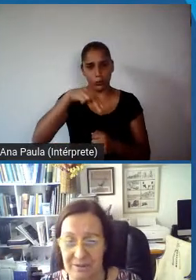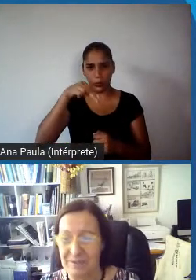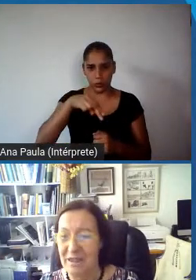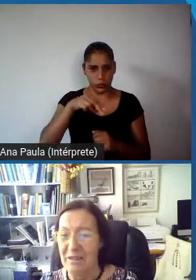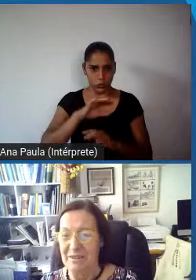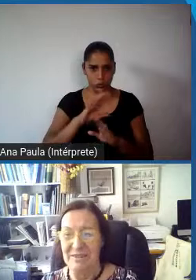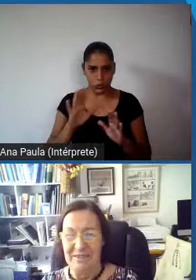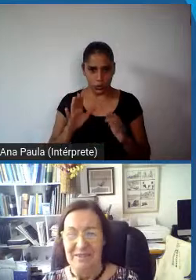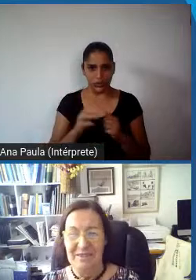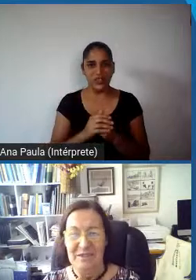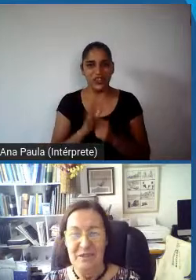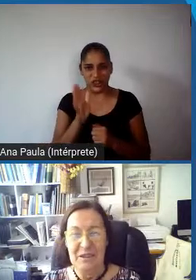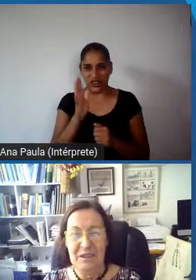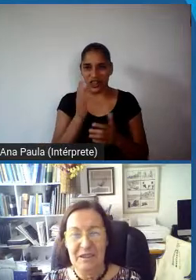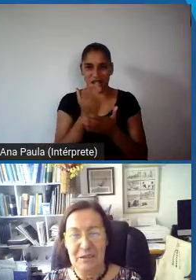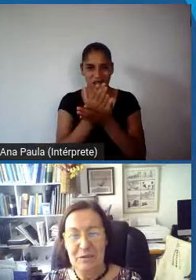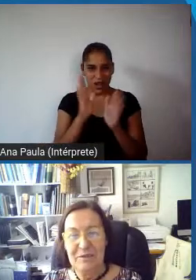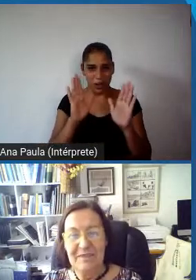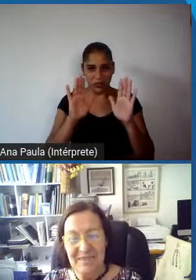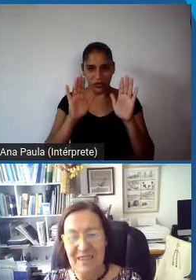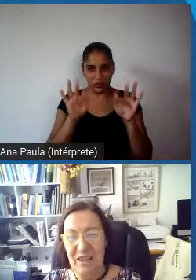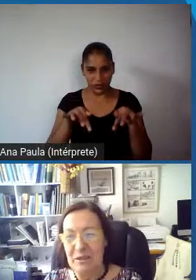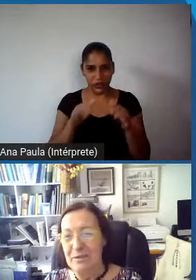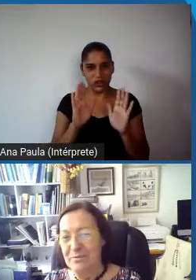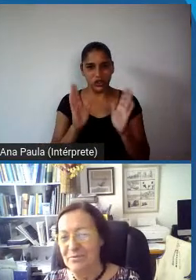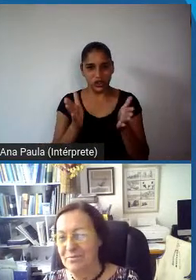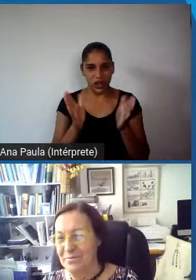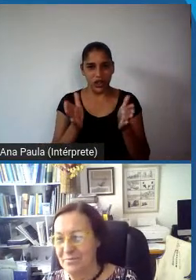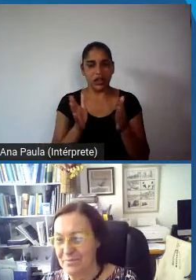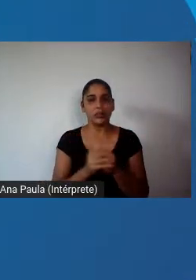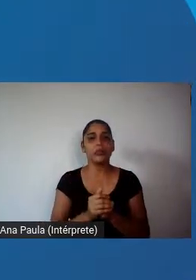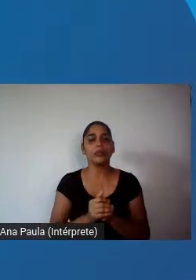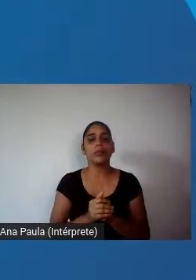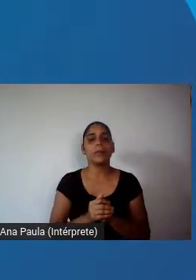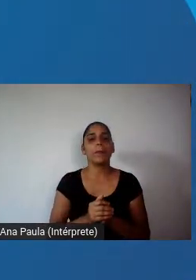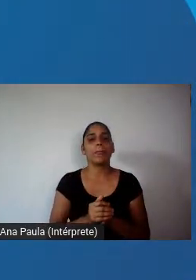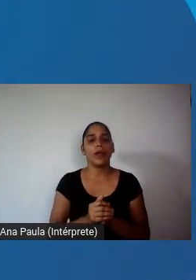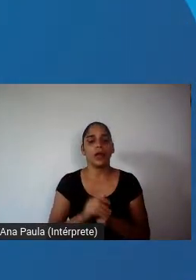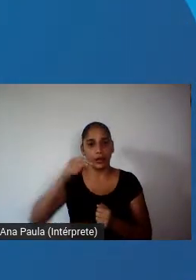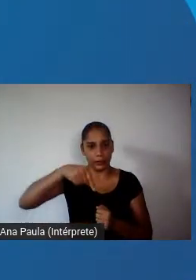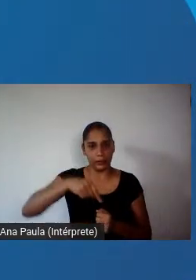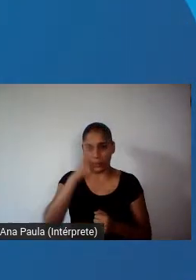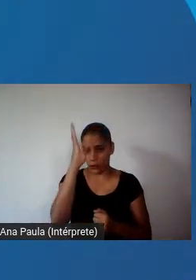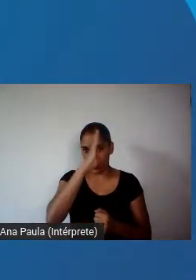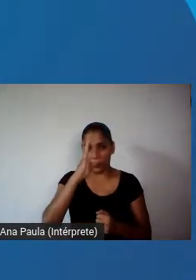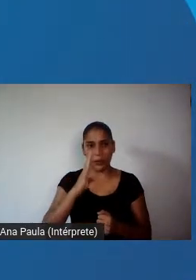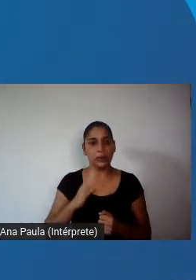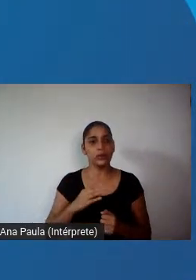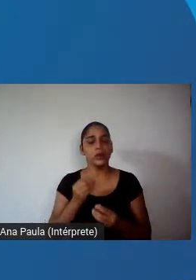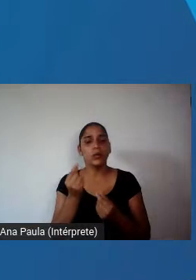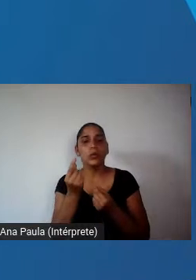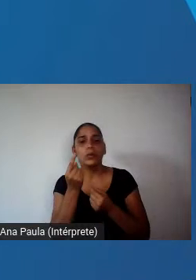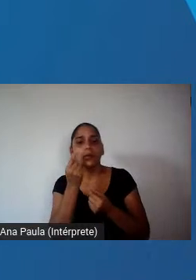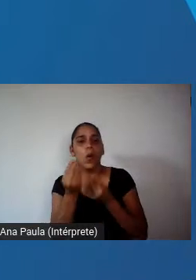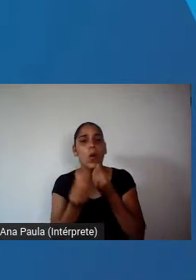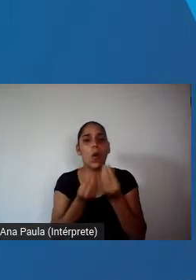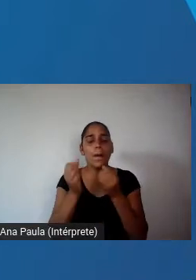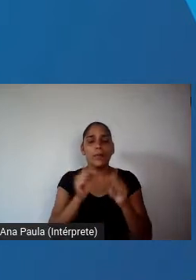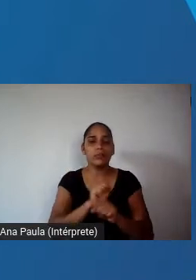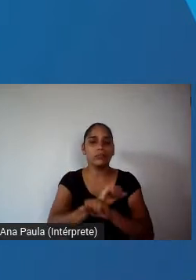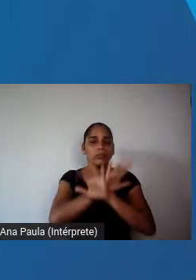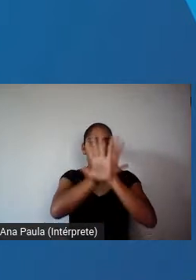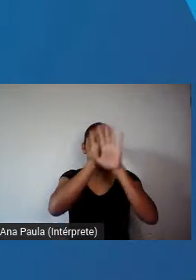acabando, já tô acabando, eu tô acabando. Aqui no Brasil, essa, essa, essa dimensão, ela é claramente, né,